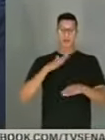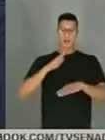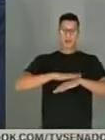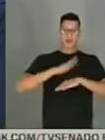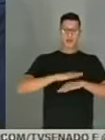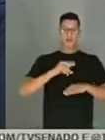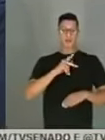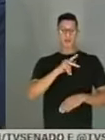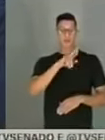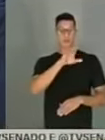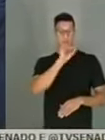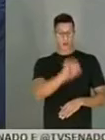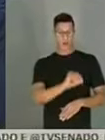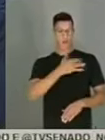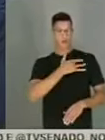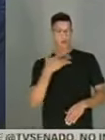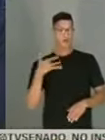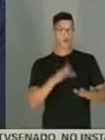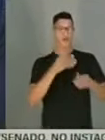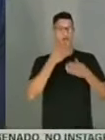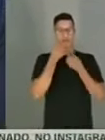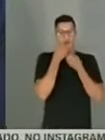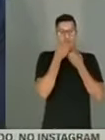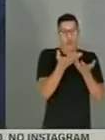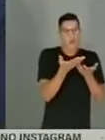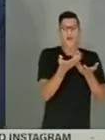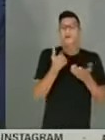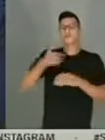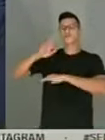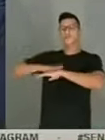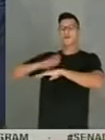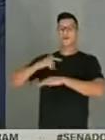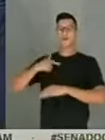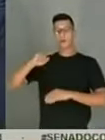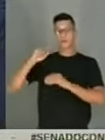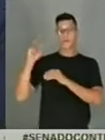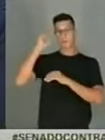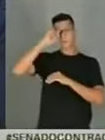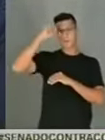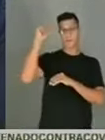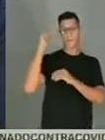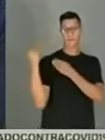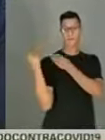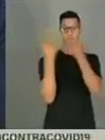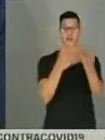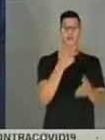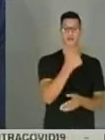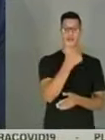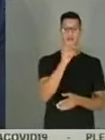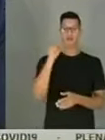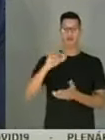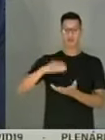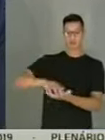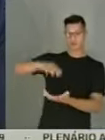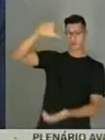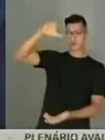pró-saúde não ficaram só no discurso. Eu mandei 200 cilindros de oxigênio